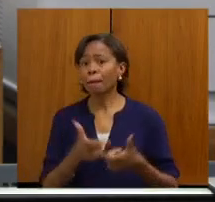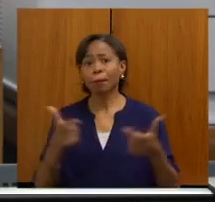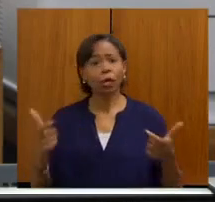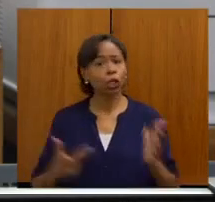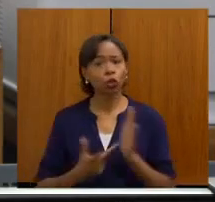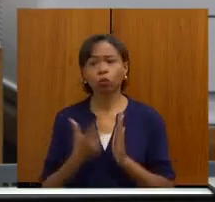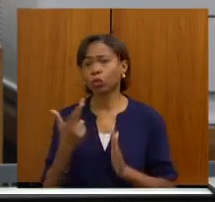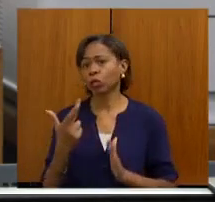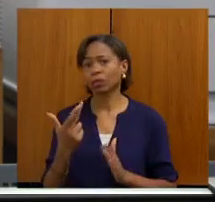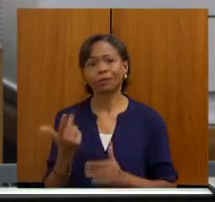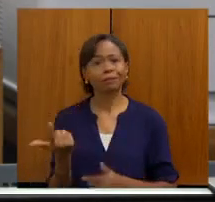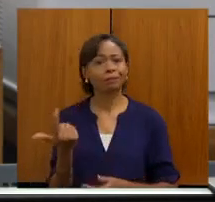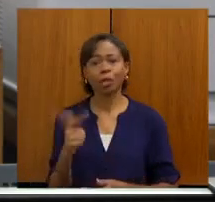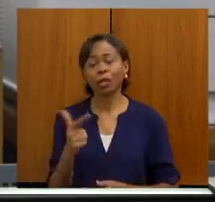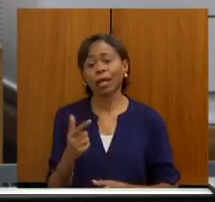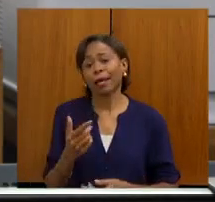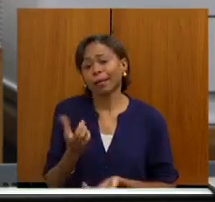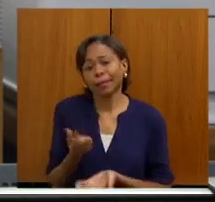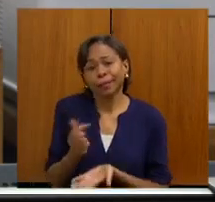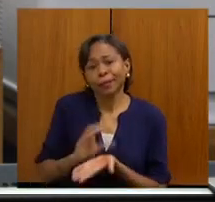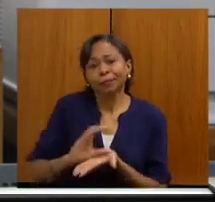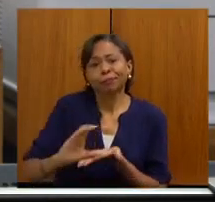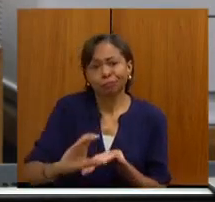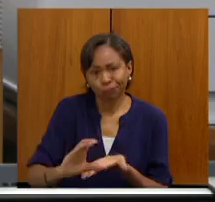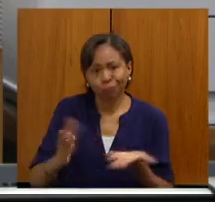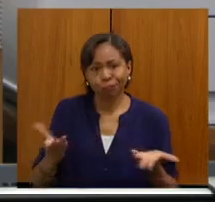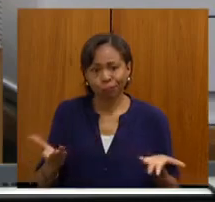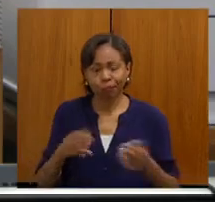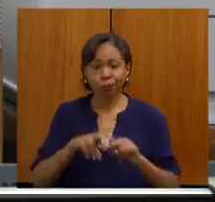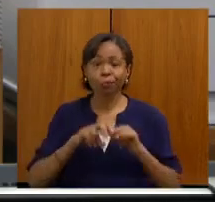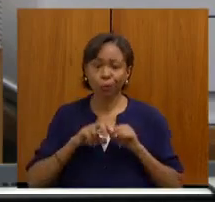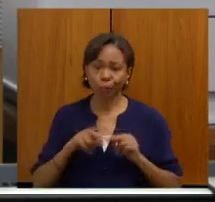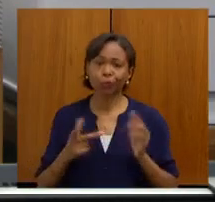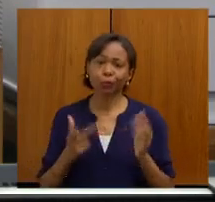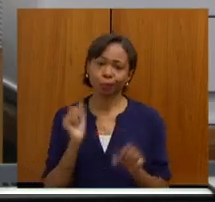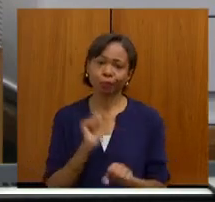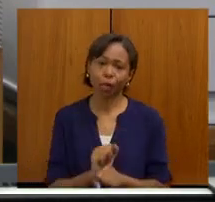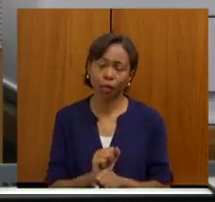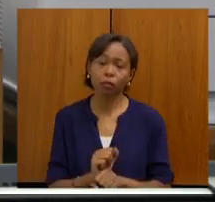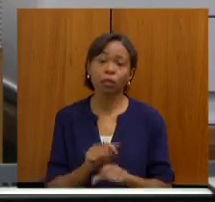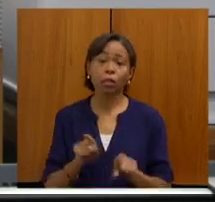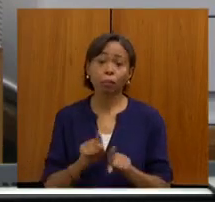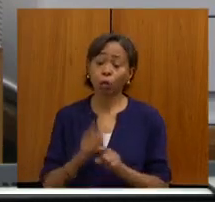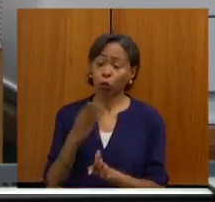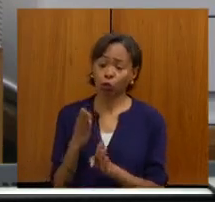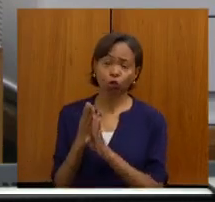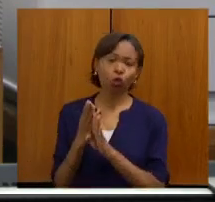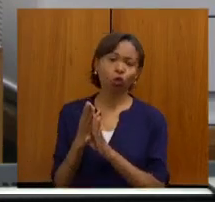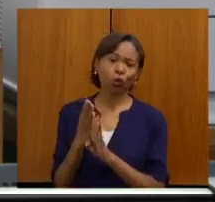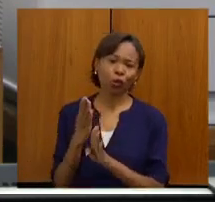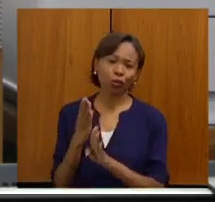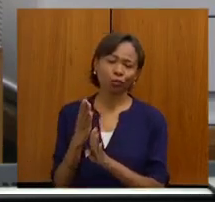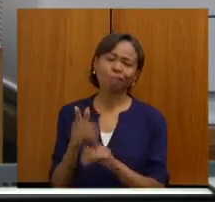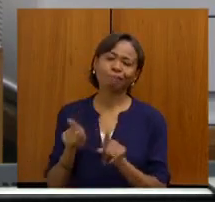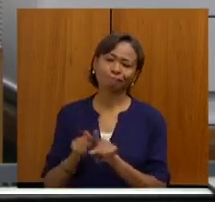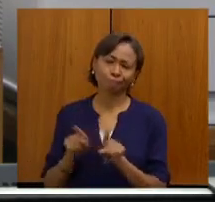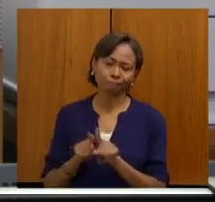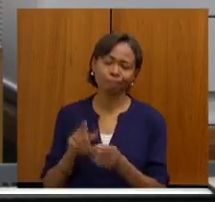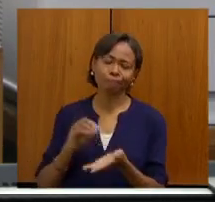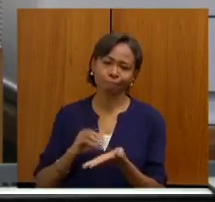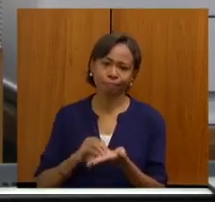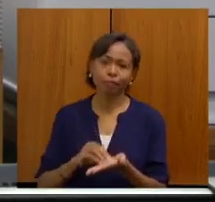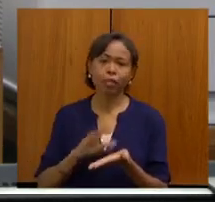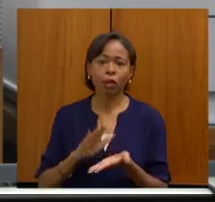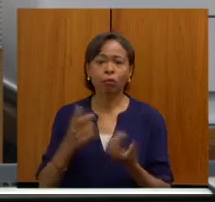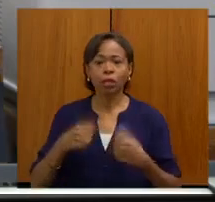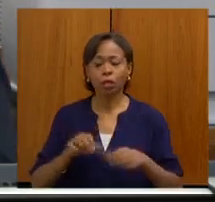subfinanciamento. E o diagnóstico definitivo da mesma forma. Então a gente tem que arrumar a rede da